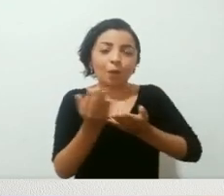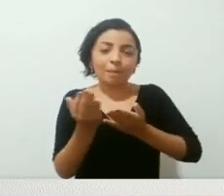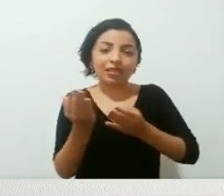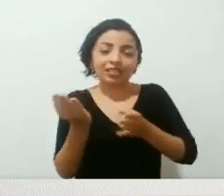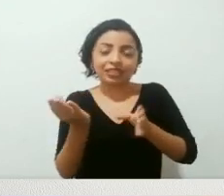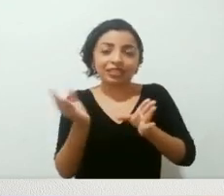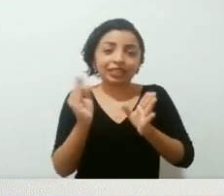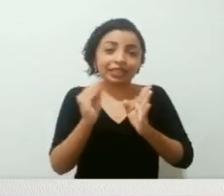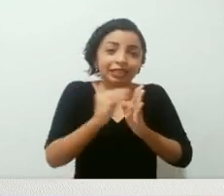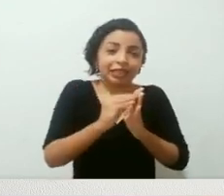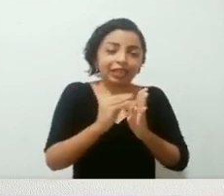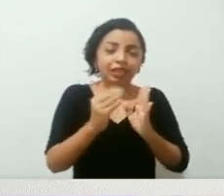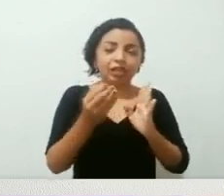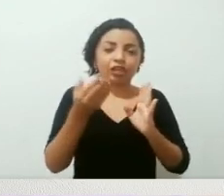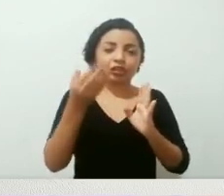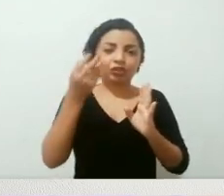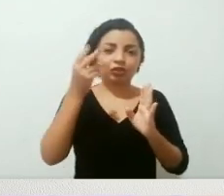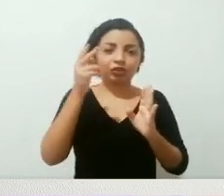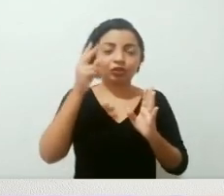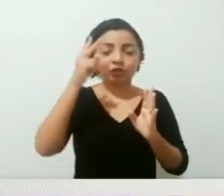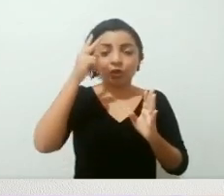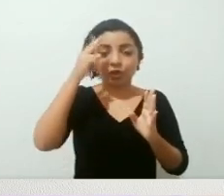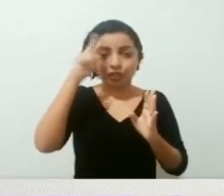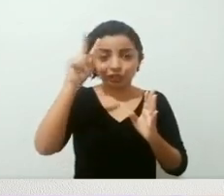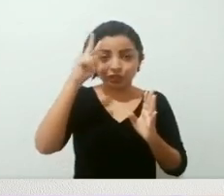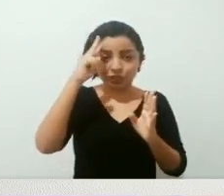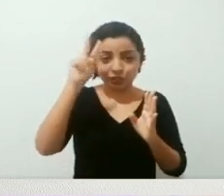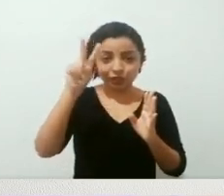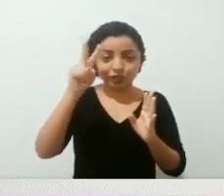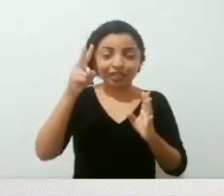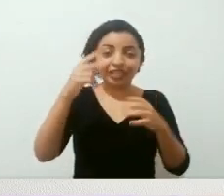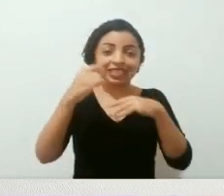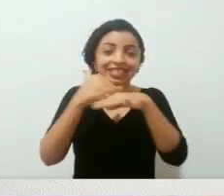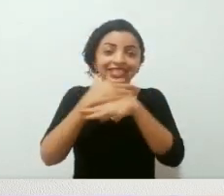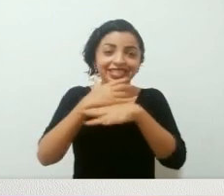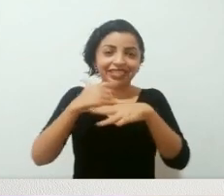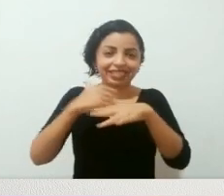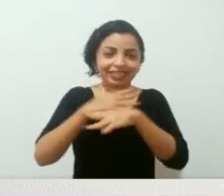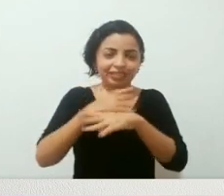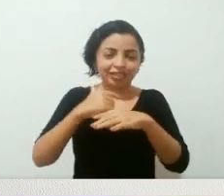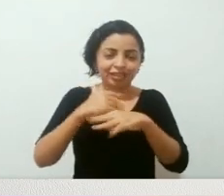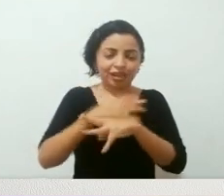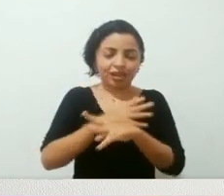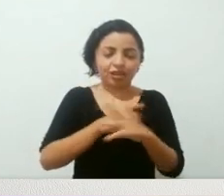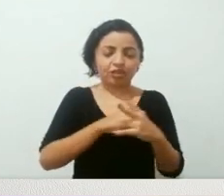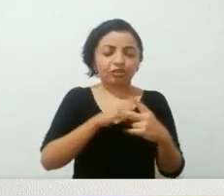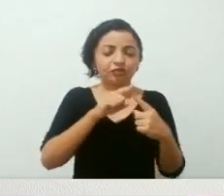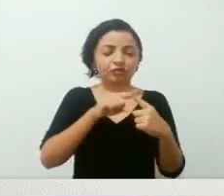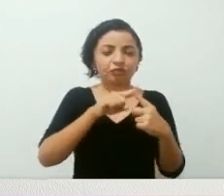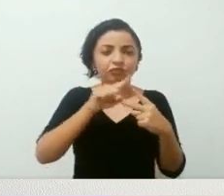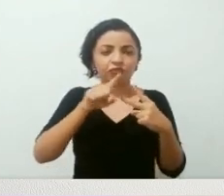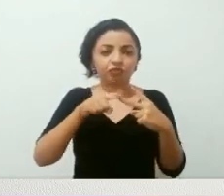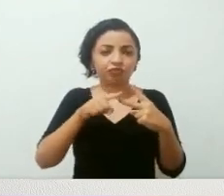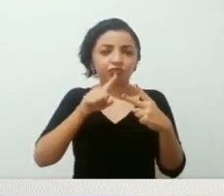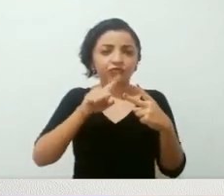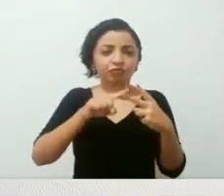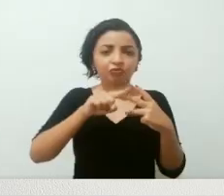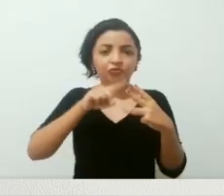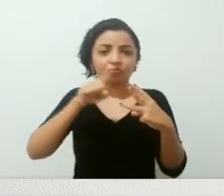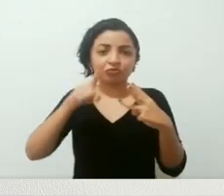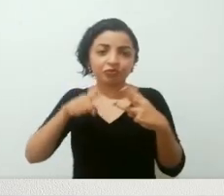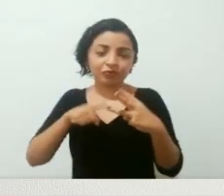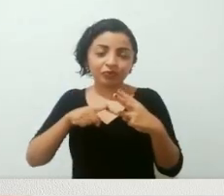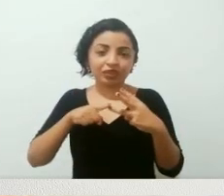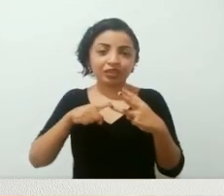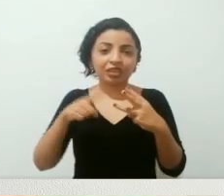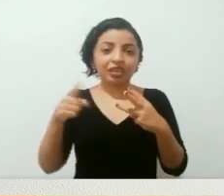novamente no texto, após o término do segundo volume, dando sequência, como ela fez do primeiro pro segundo, fazendo do segundo pro terceiro,